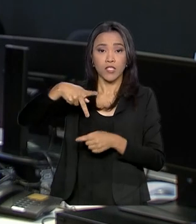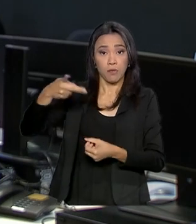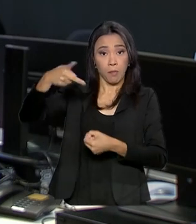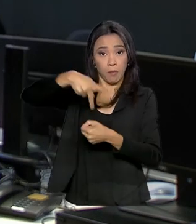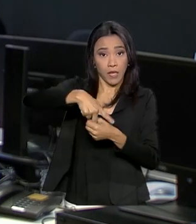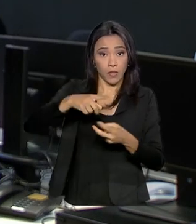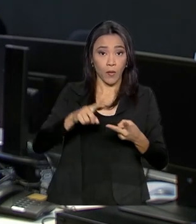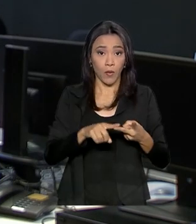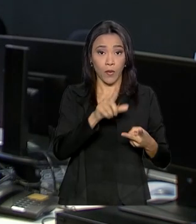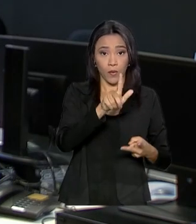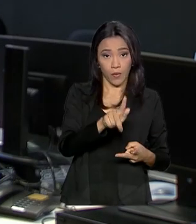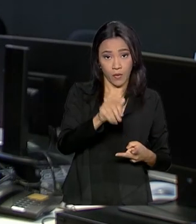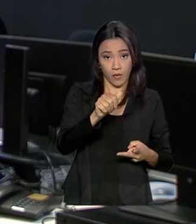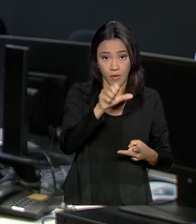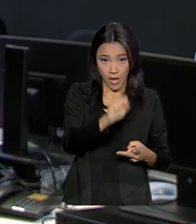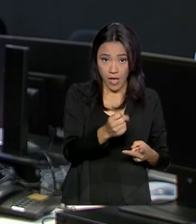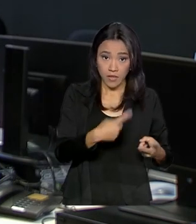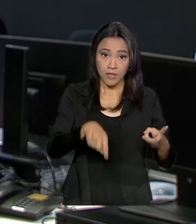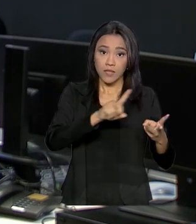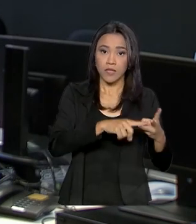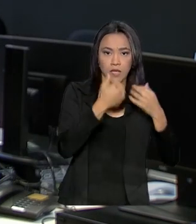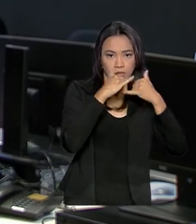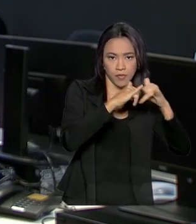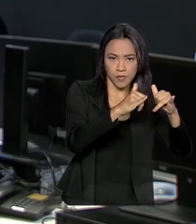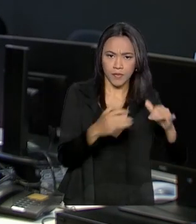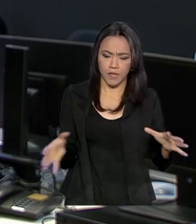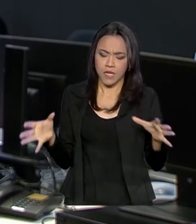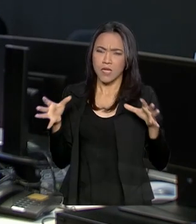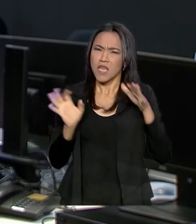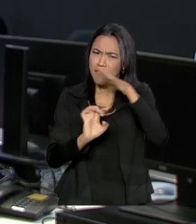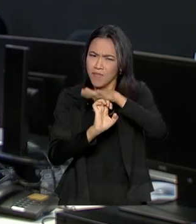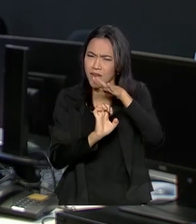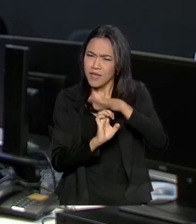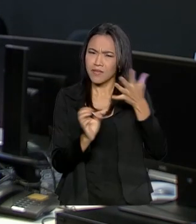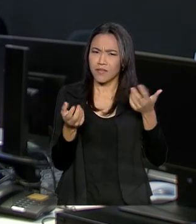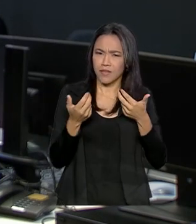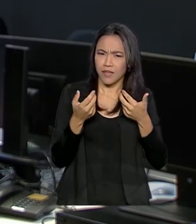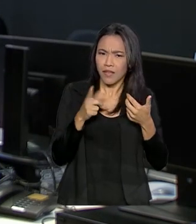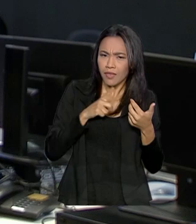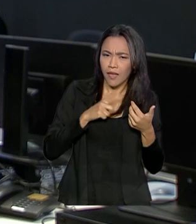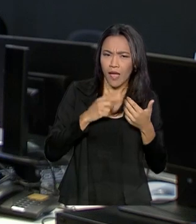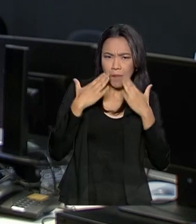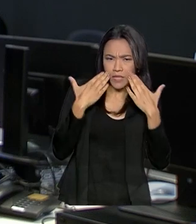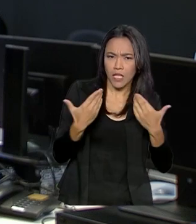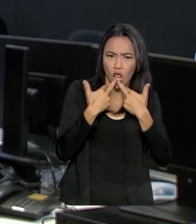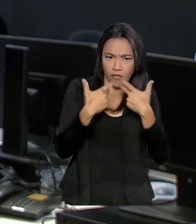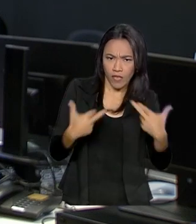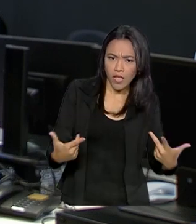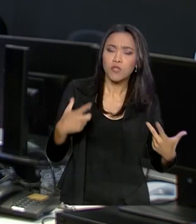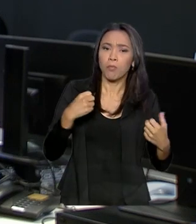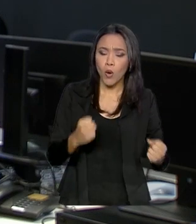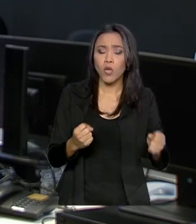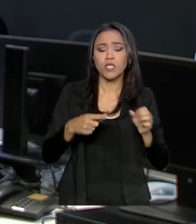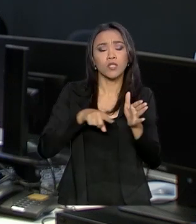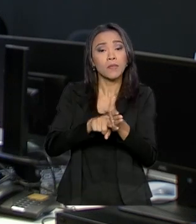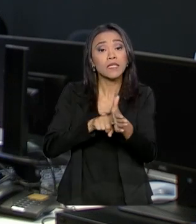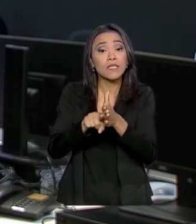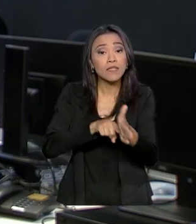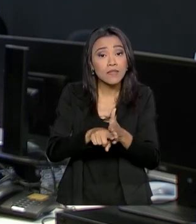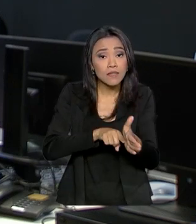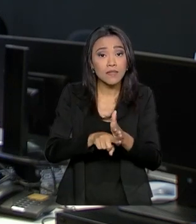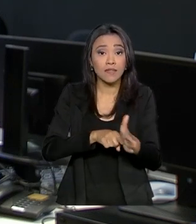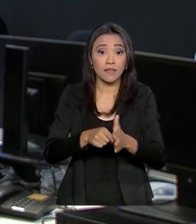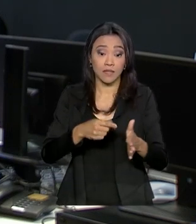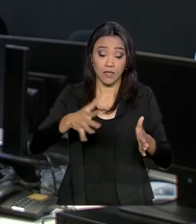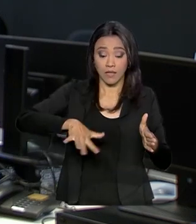energia. As startups, aquelas empresas inovadoras em início de atividade, poderão apresentar projetos de pesquisa, desenvolvimento e